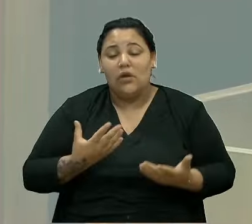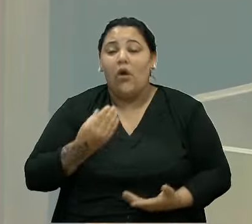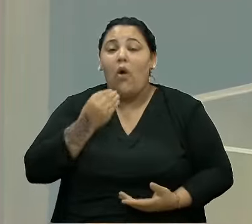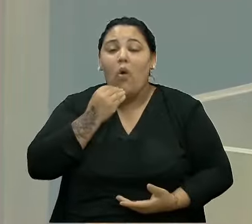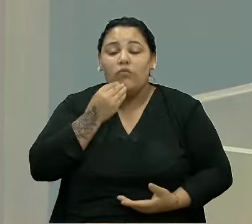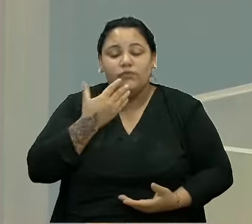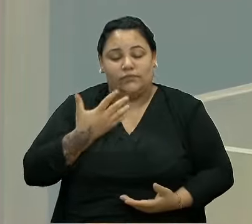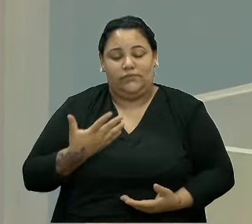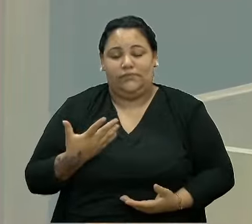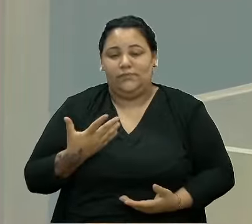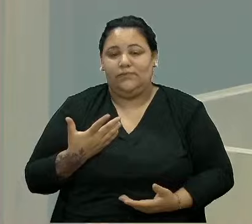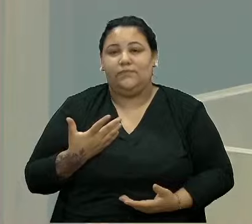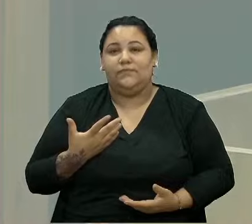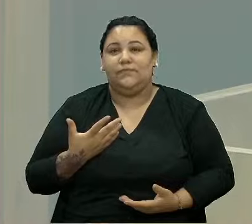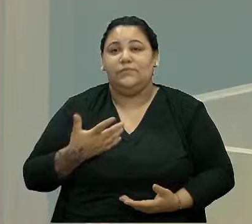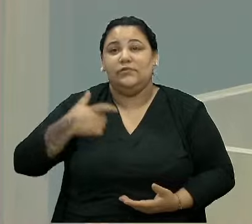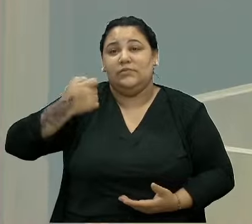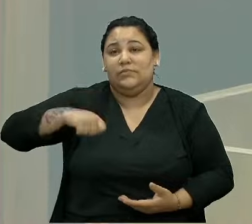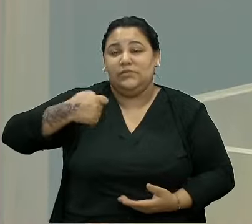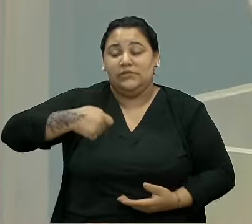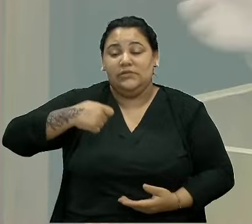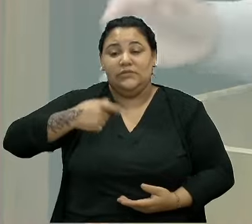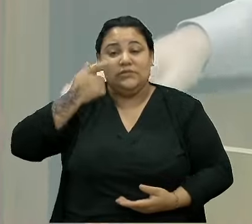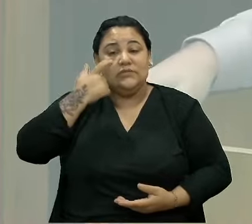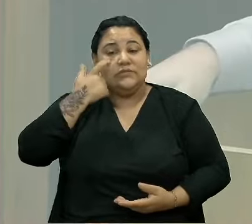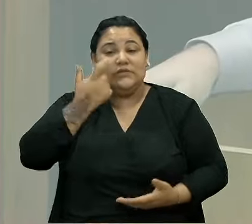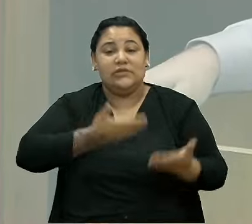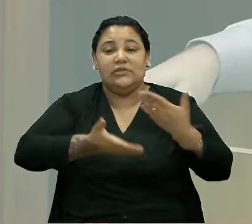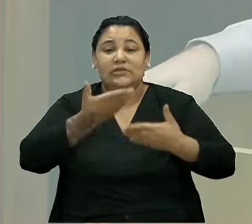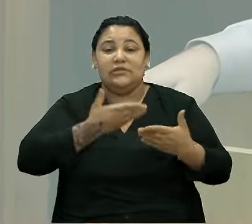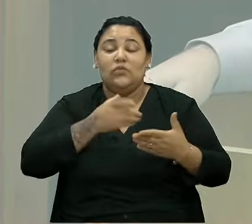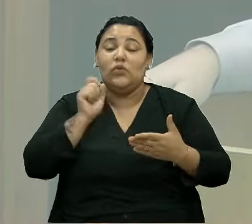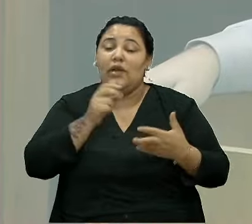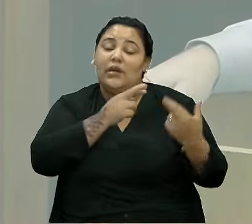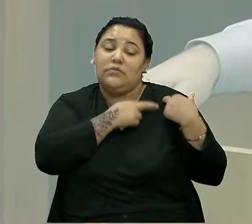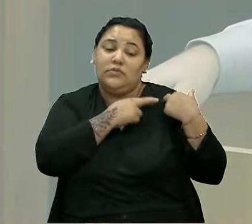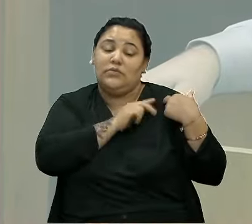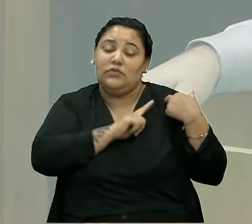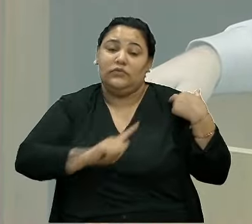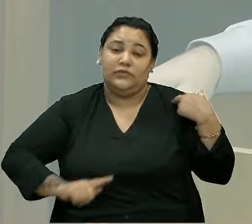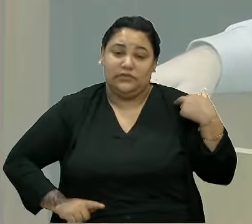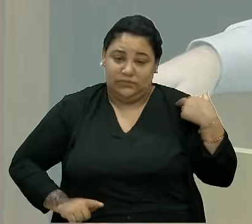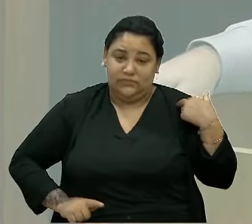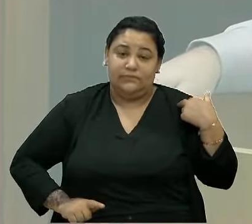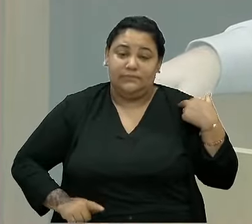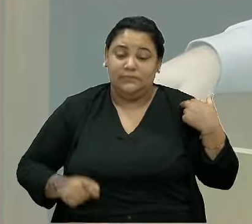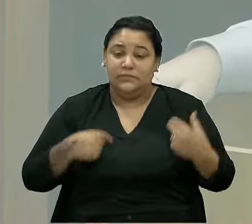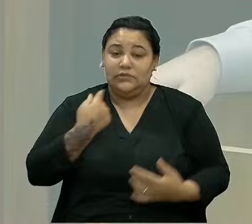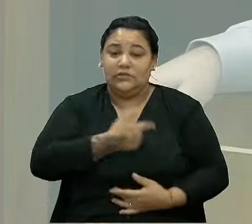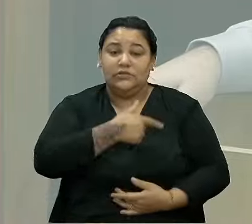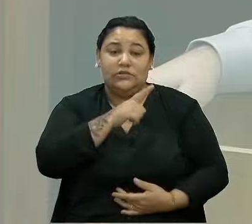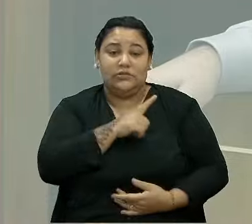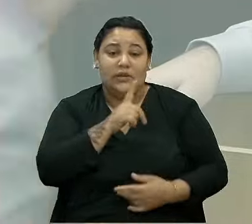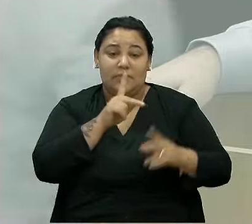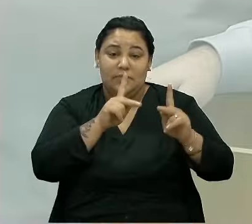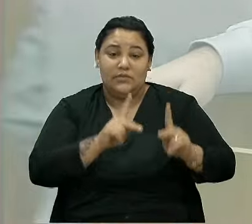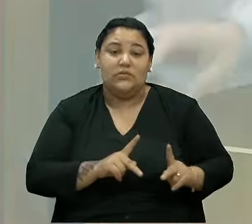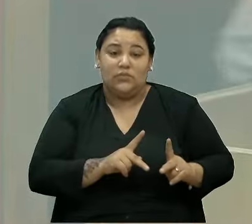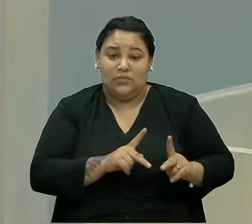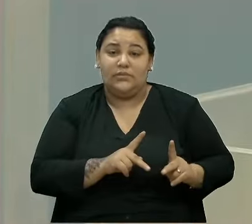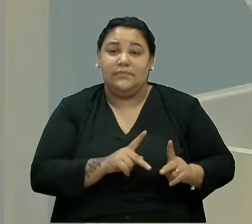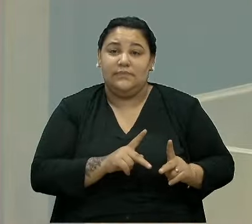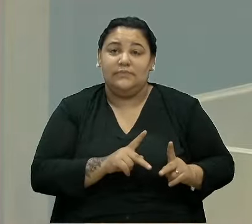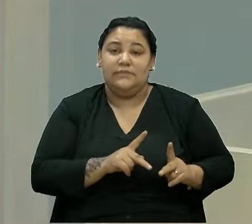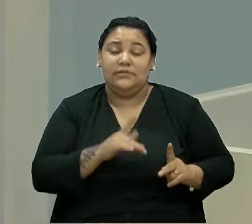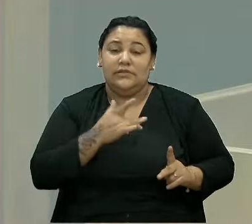ser assistido naquilo que cabe ao governo. Para que nós tenhamos pessoas com a sua